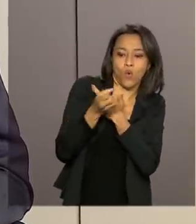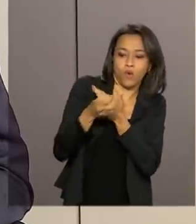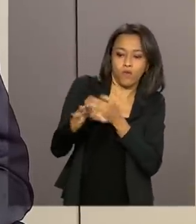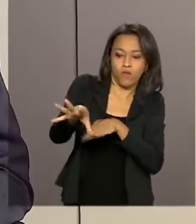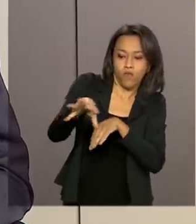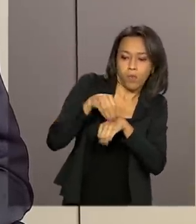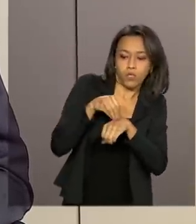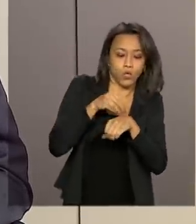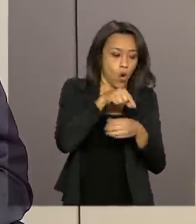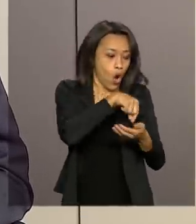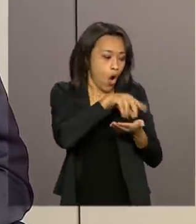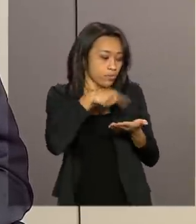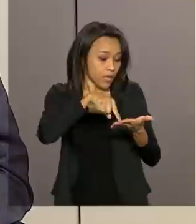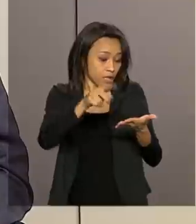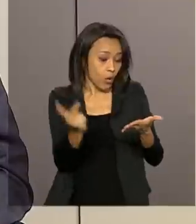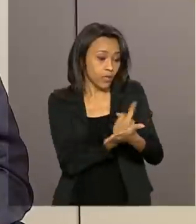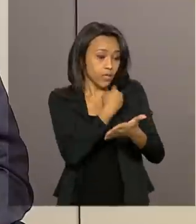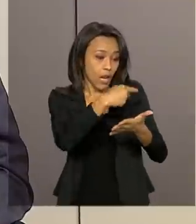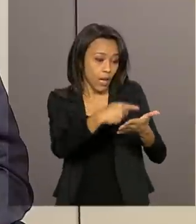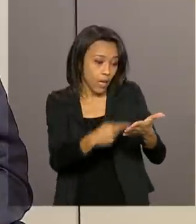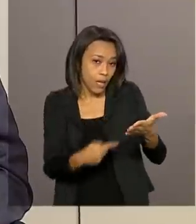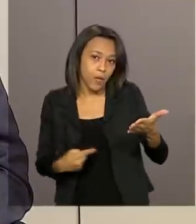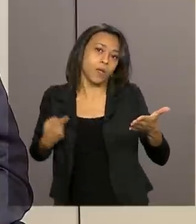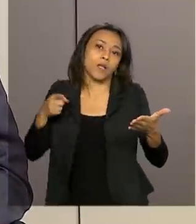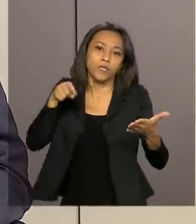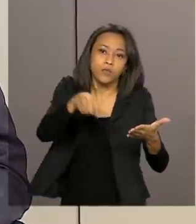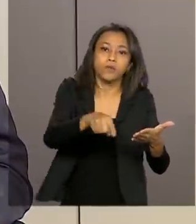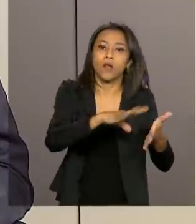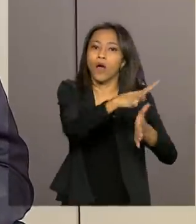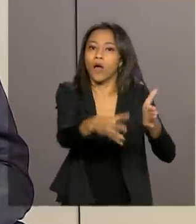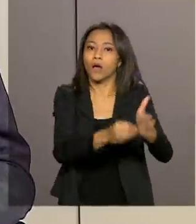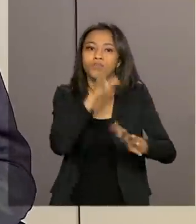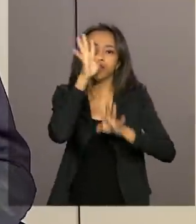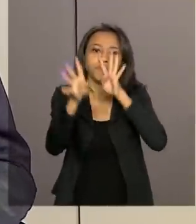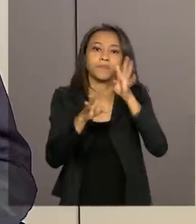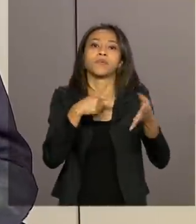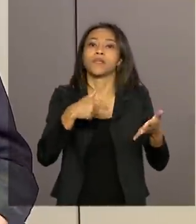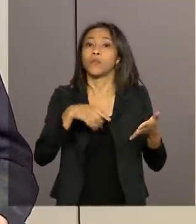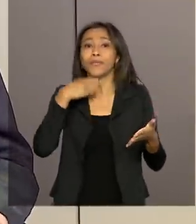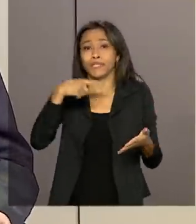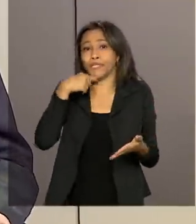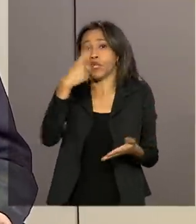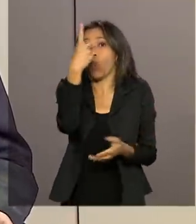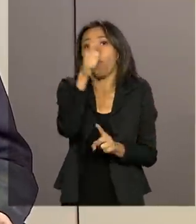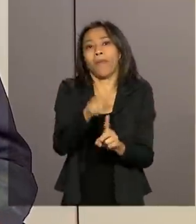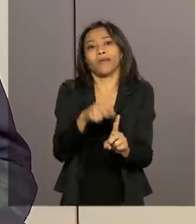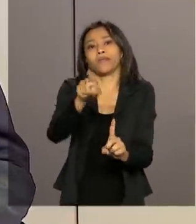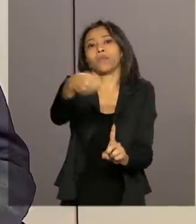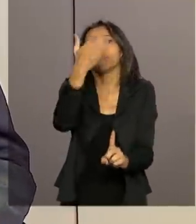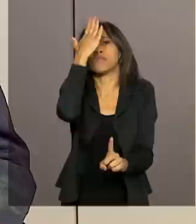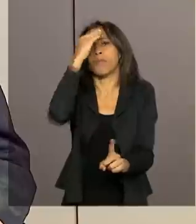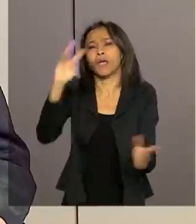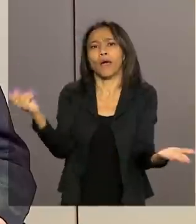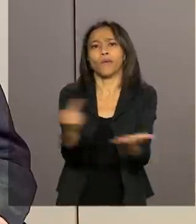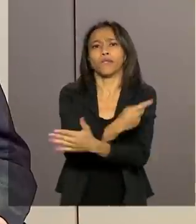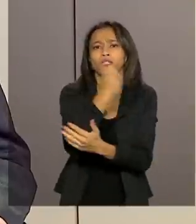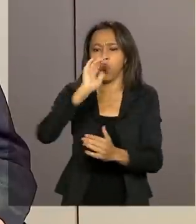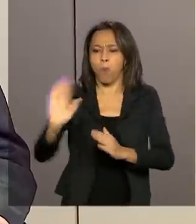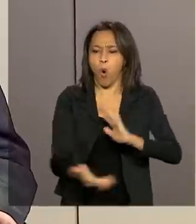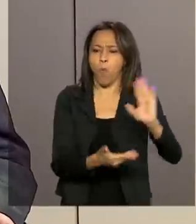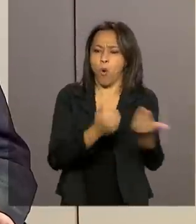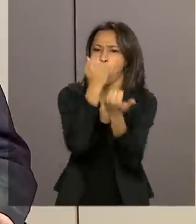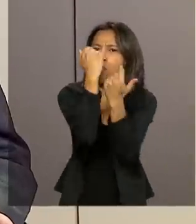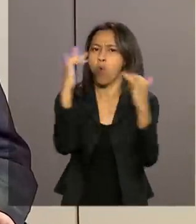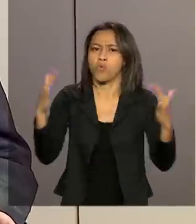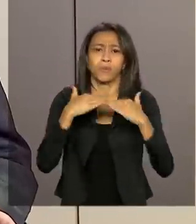cabíveis no sentido de impedir que ilegalidades prosperem. Não adianta eu, um mês depois, saber que a área A foi desmatada.